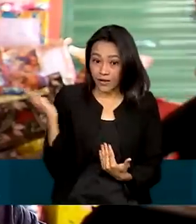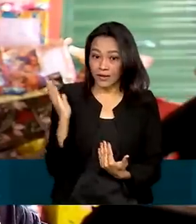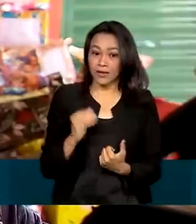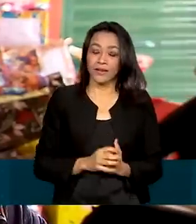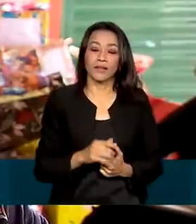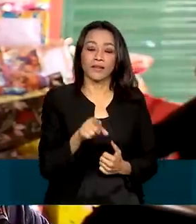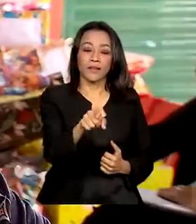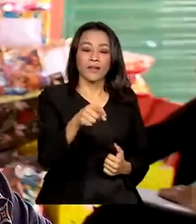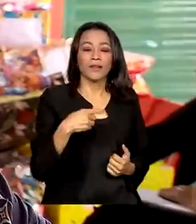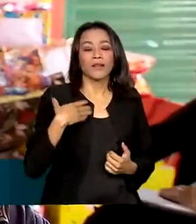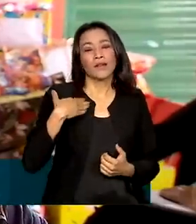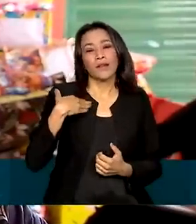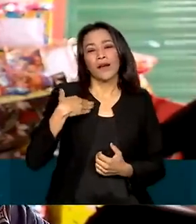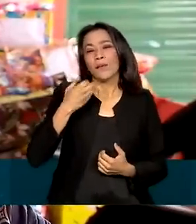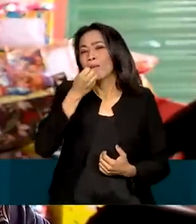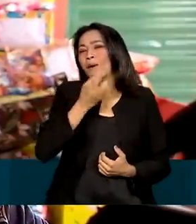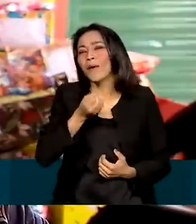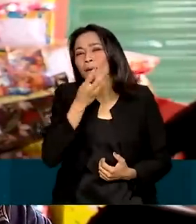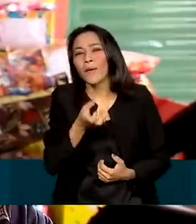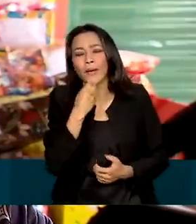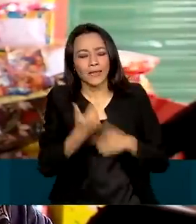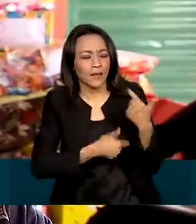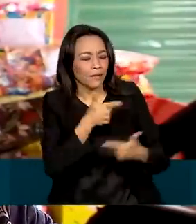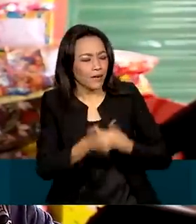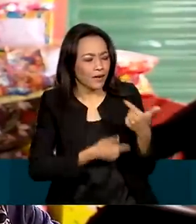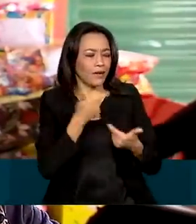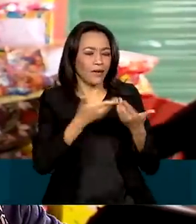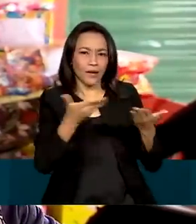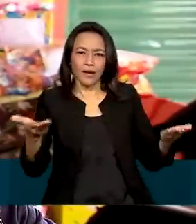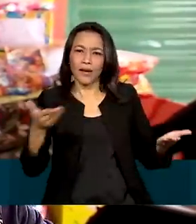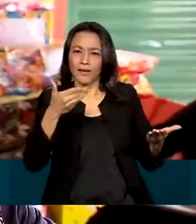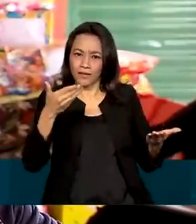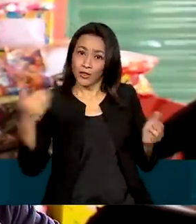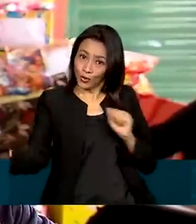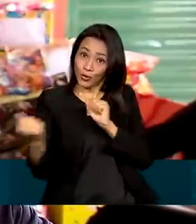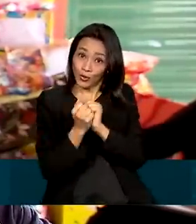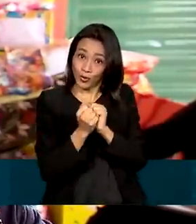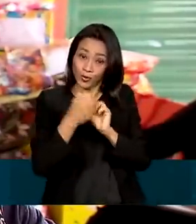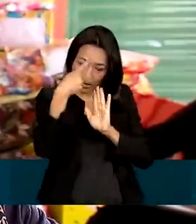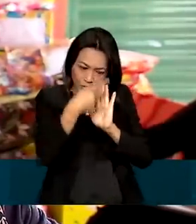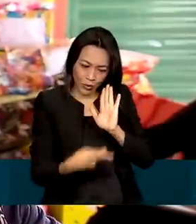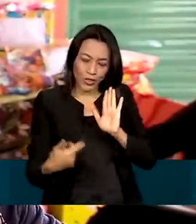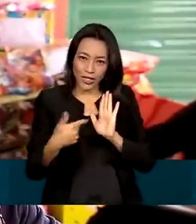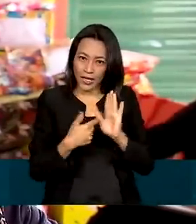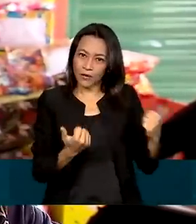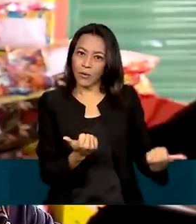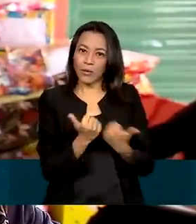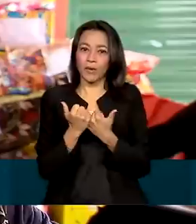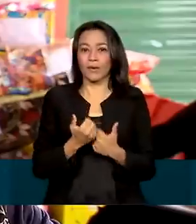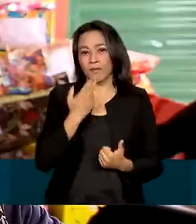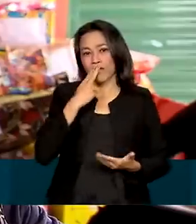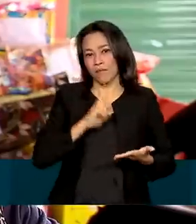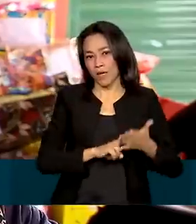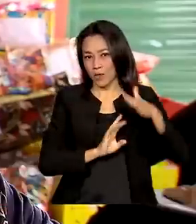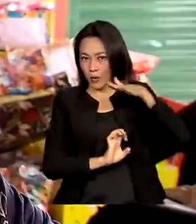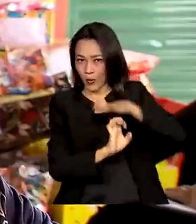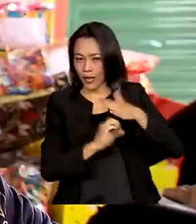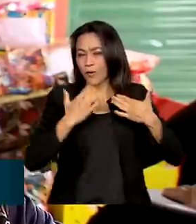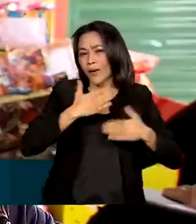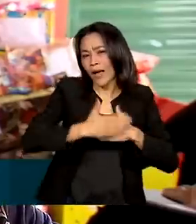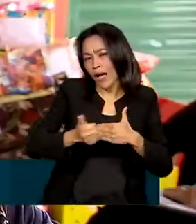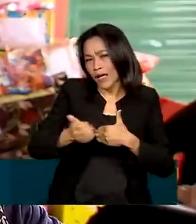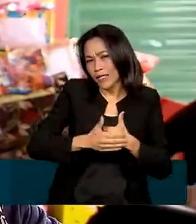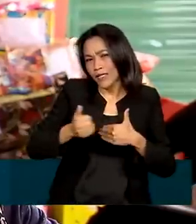gostoso é trabalhar com as pessoas, com esse projeto, né? O Correio, o carinho que eles têm com as crianças,